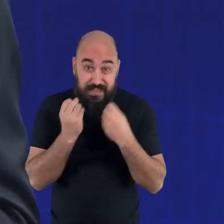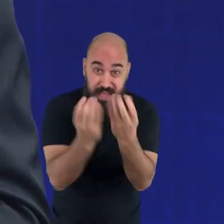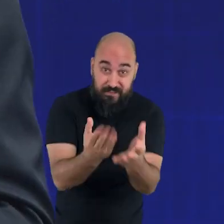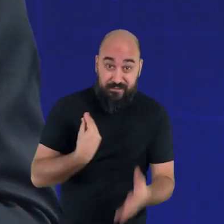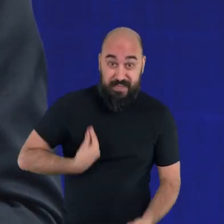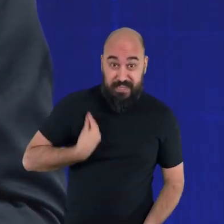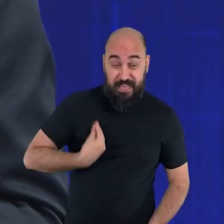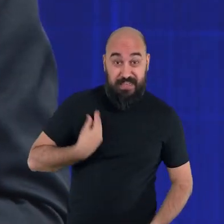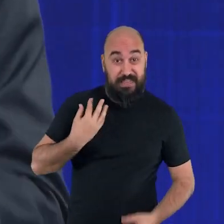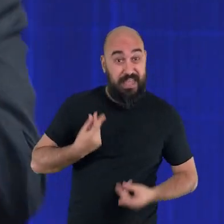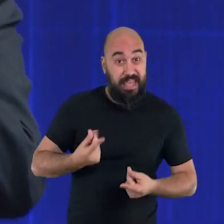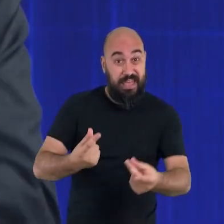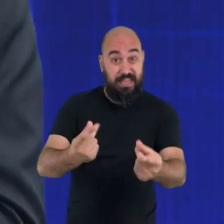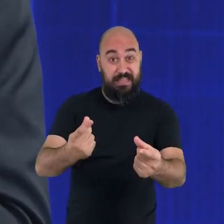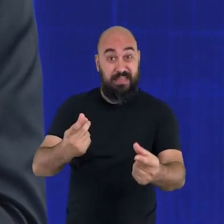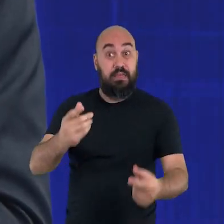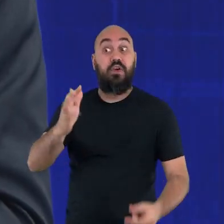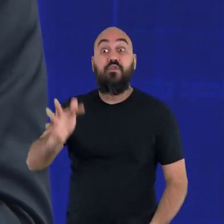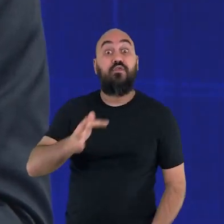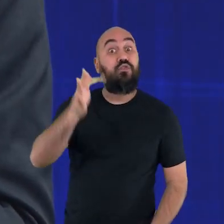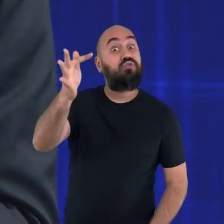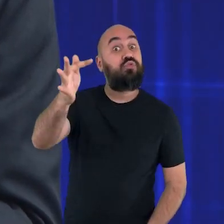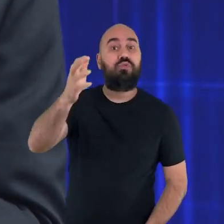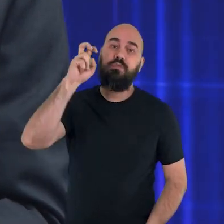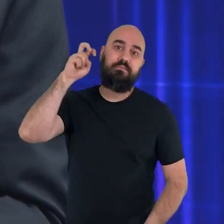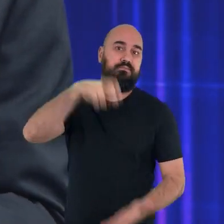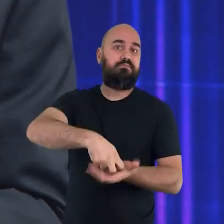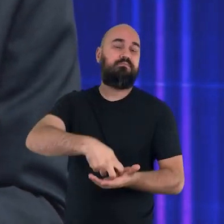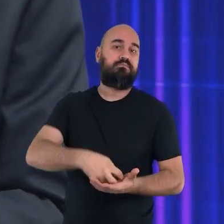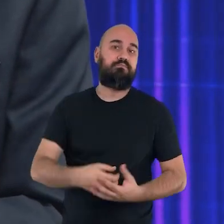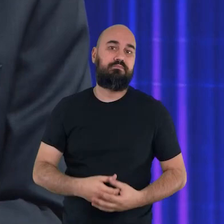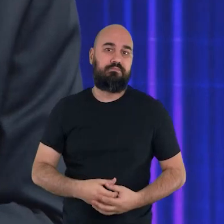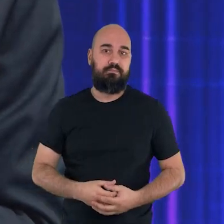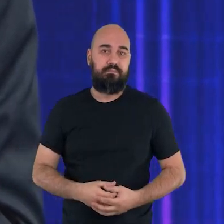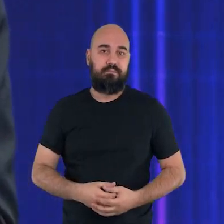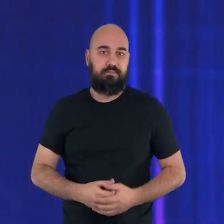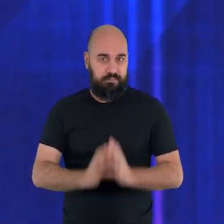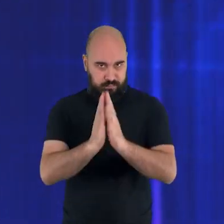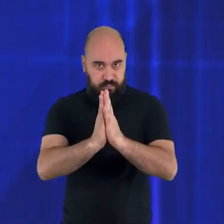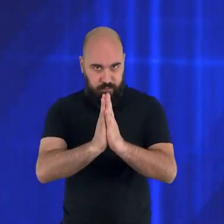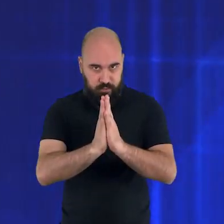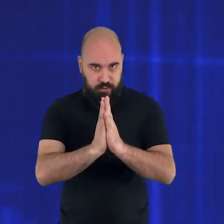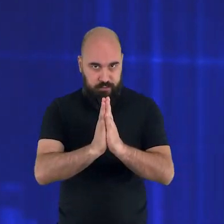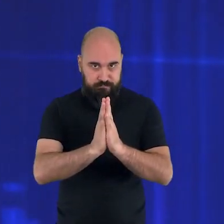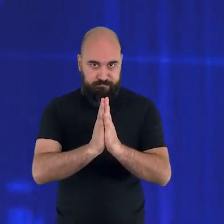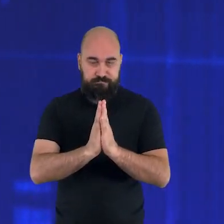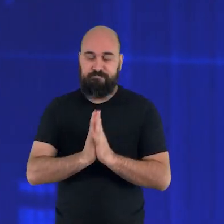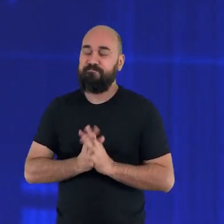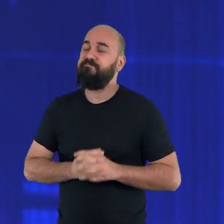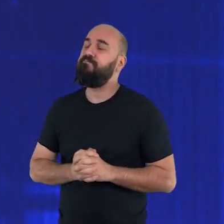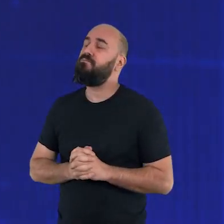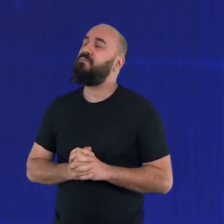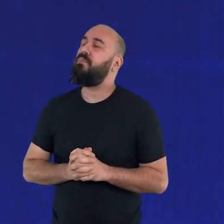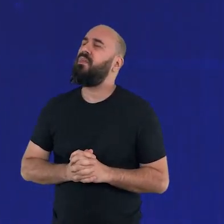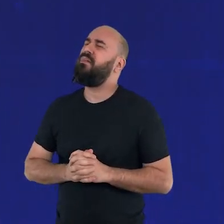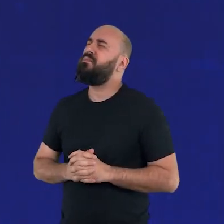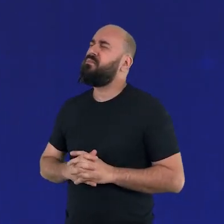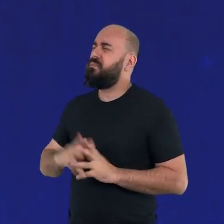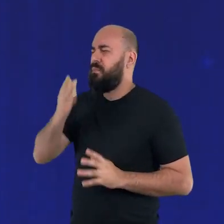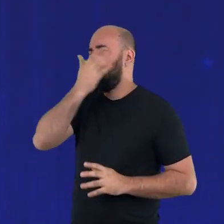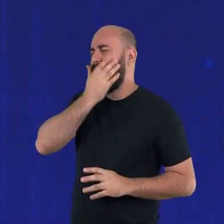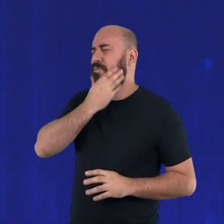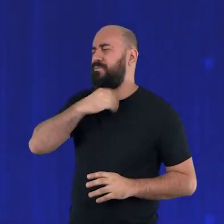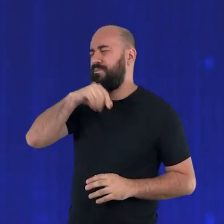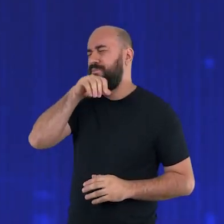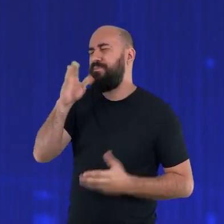Ele quer te dar a vida eterna. Se essa é a escolha, fecha os olhos e vamos orar. Senhor Deus querido, Pai nosso, obrigado porque